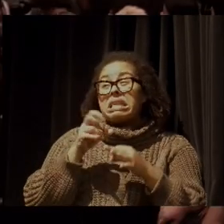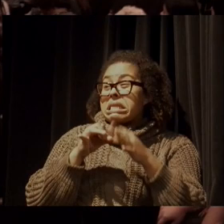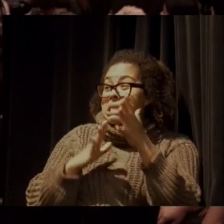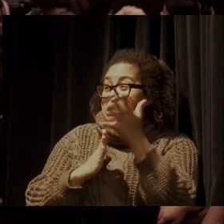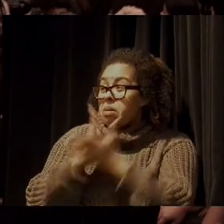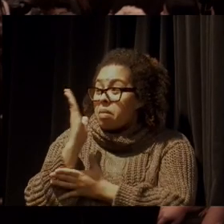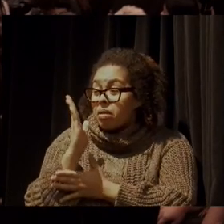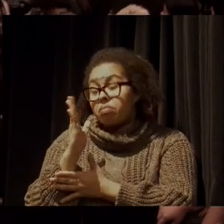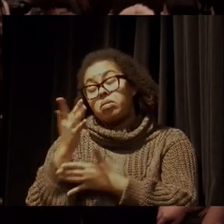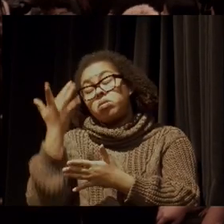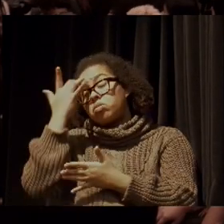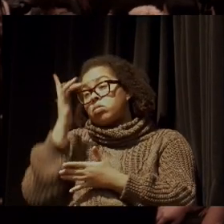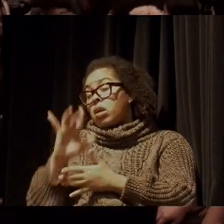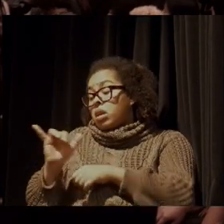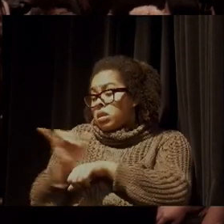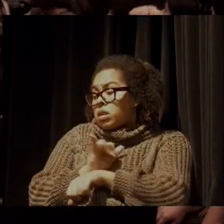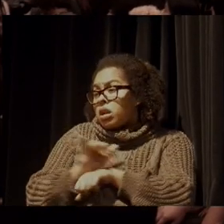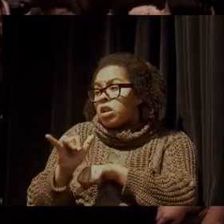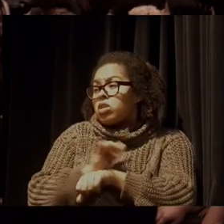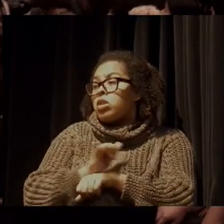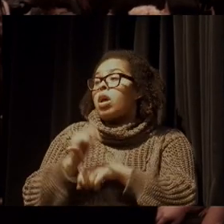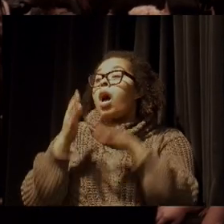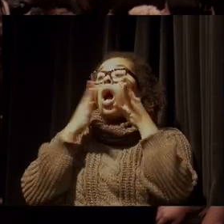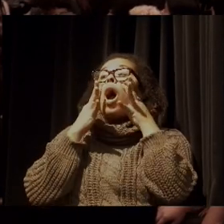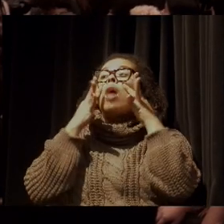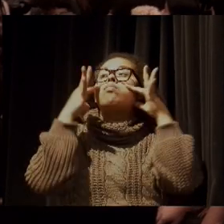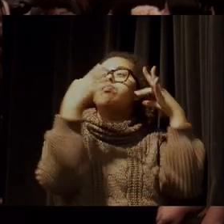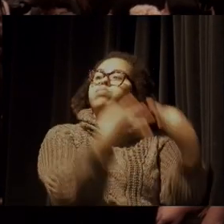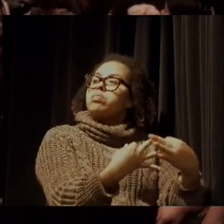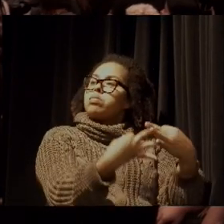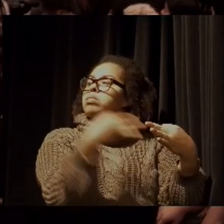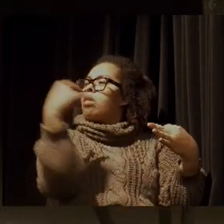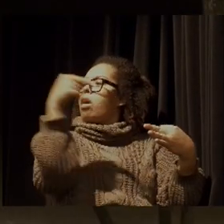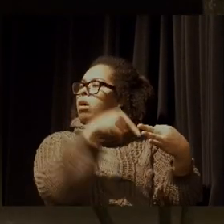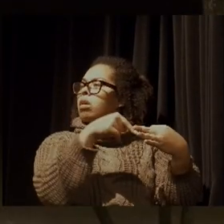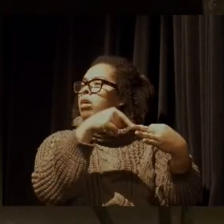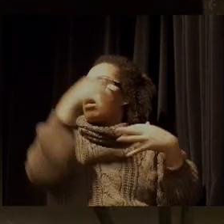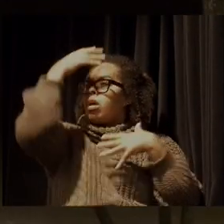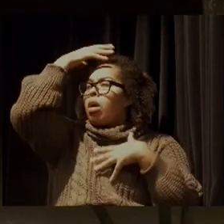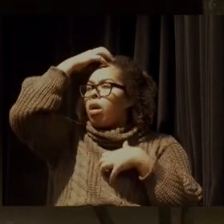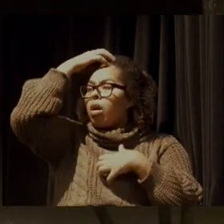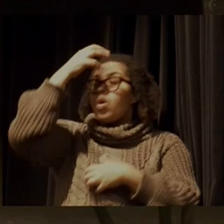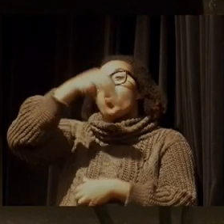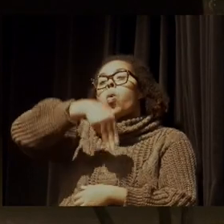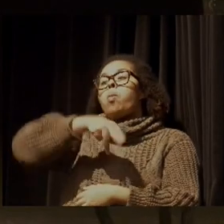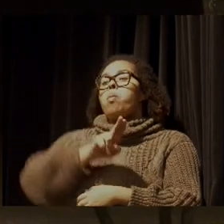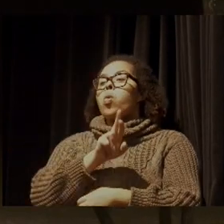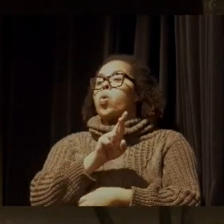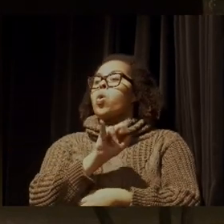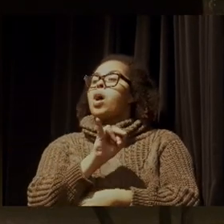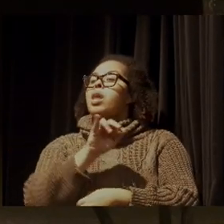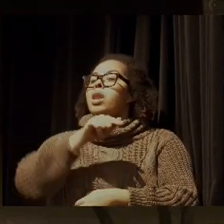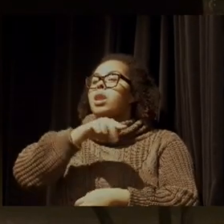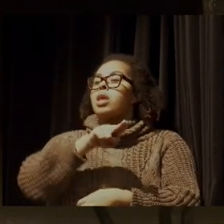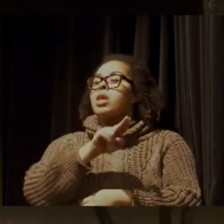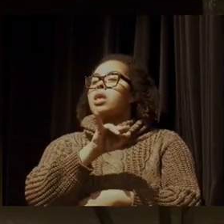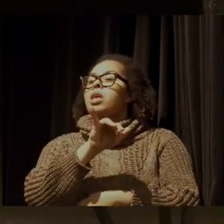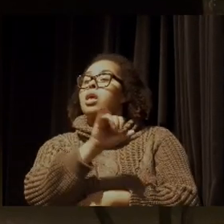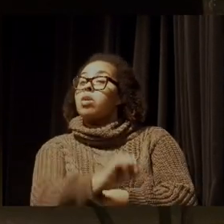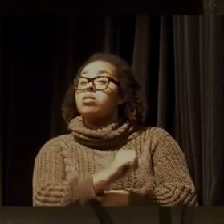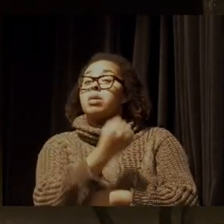mas qual seria a estratégia? Primeiro, chamar a atenção para o moriqui, porque vocês vejam o que é o Brasil. 1.800